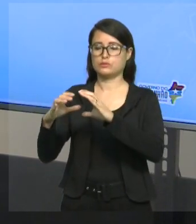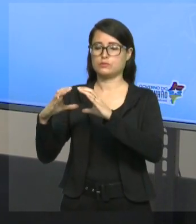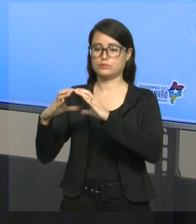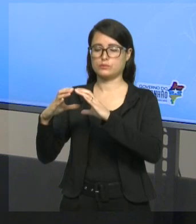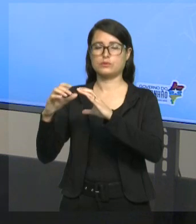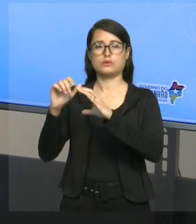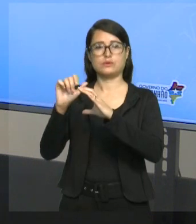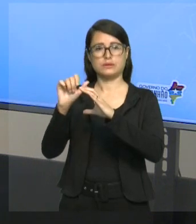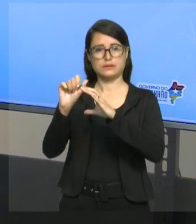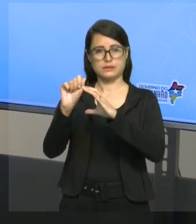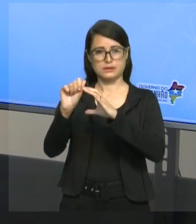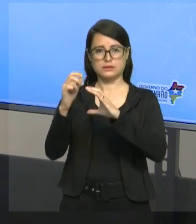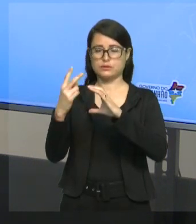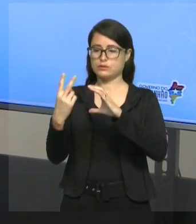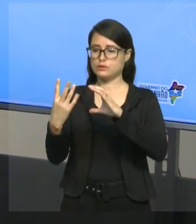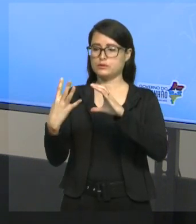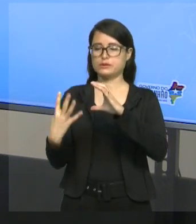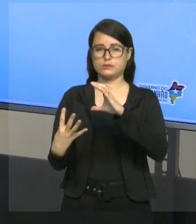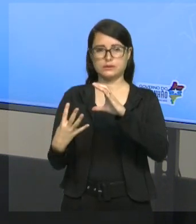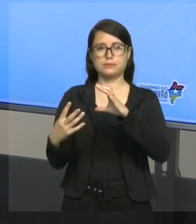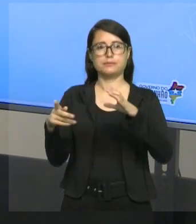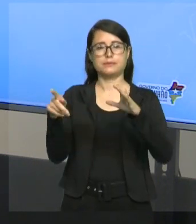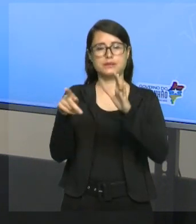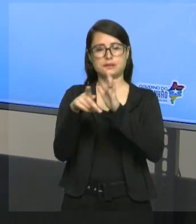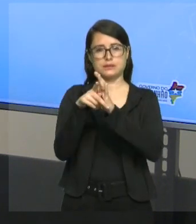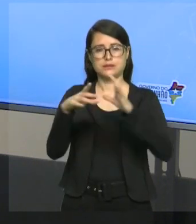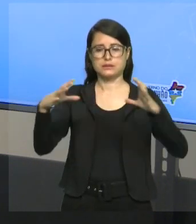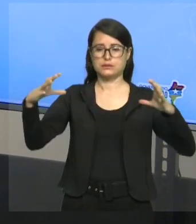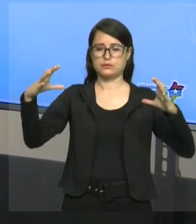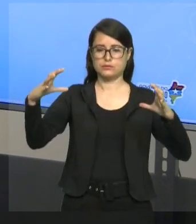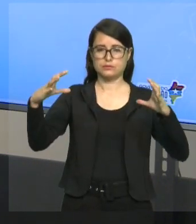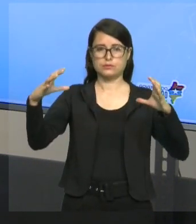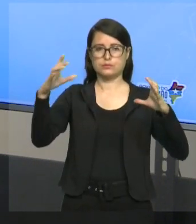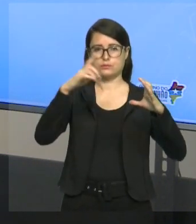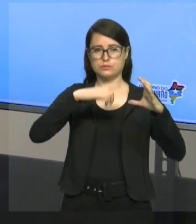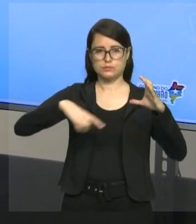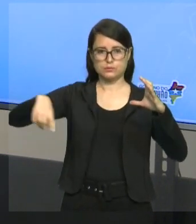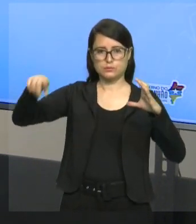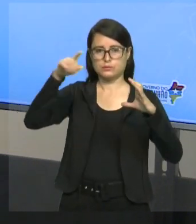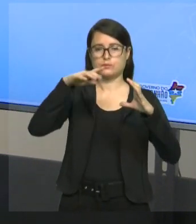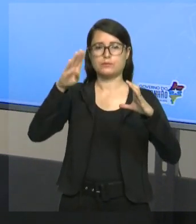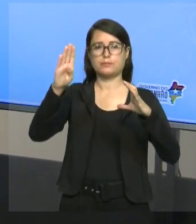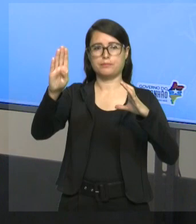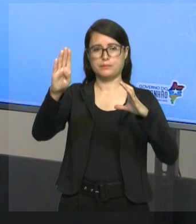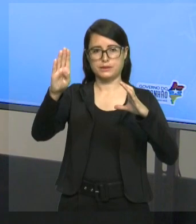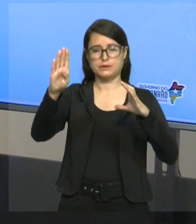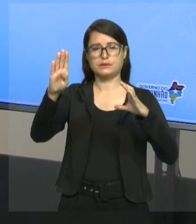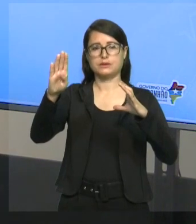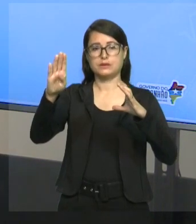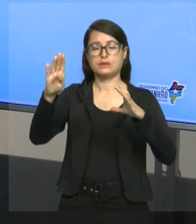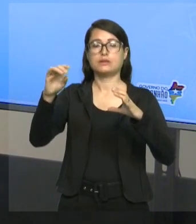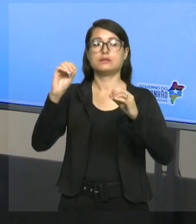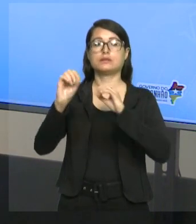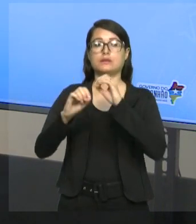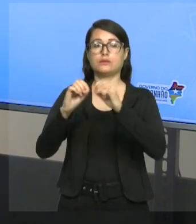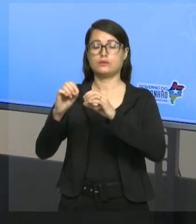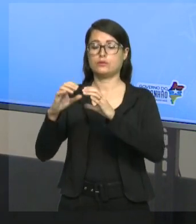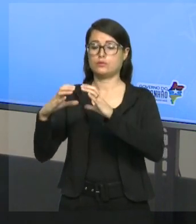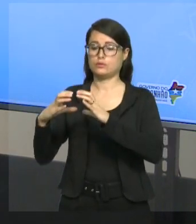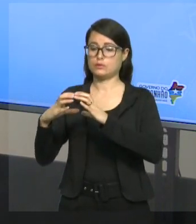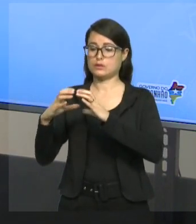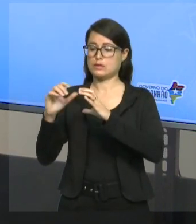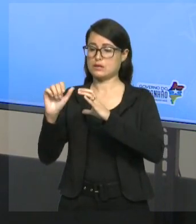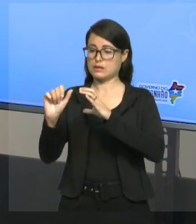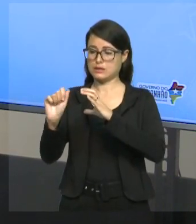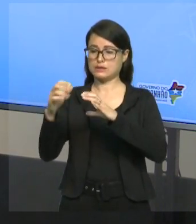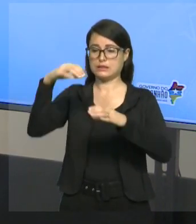quatro, pertencem ao conjunto B. Logo, eu posso falar que A está contido em B, porque